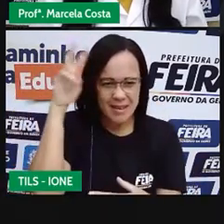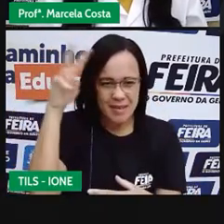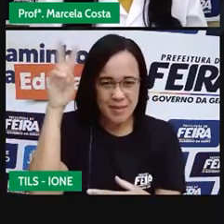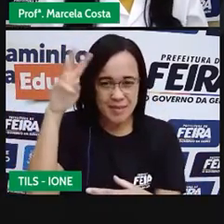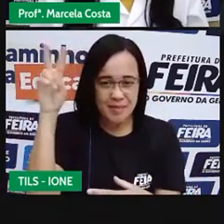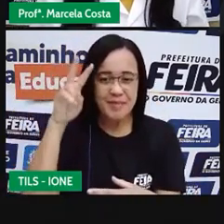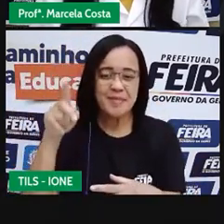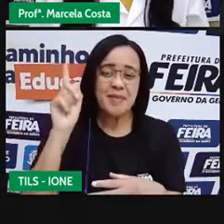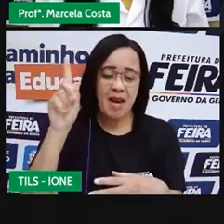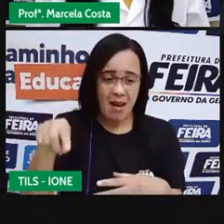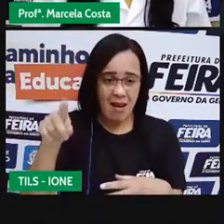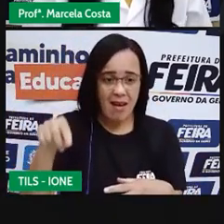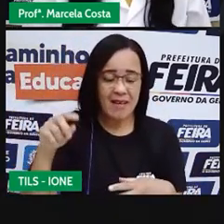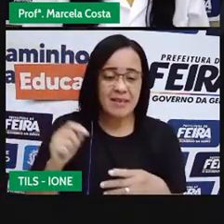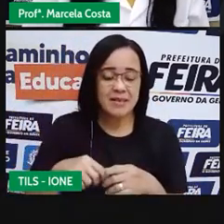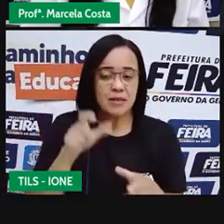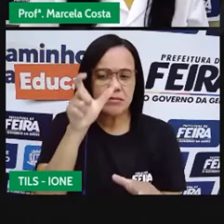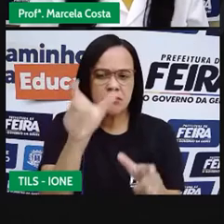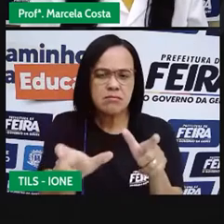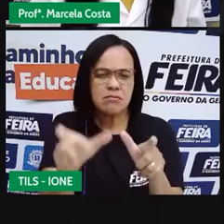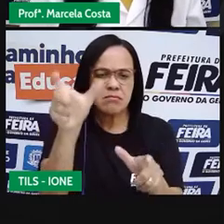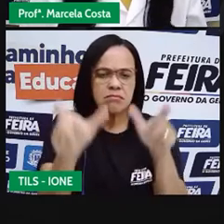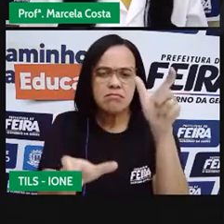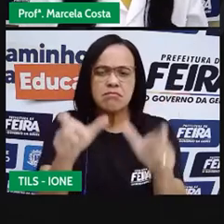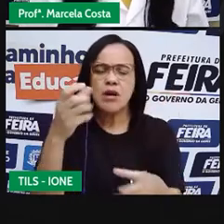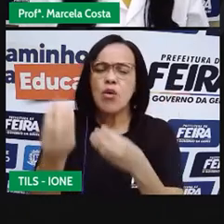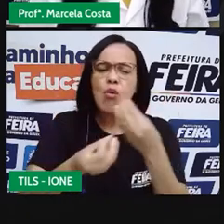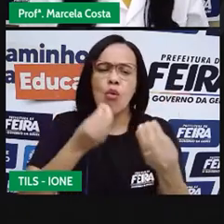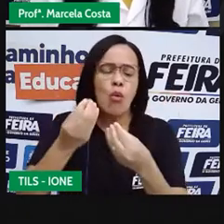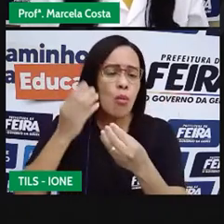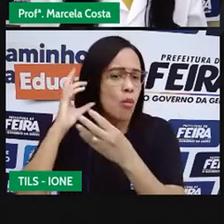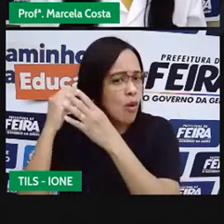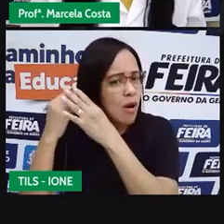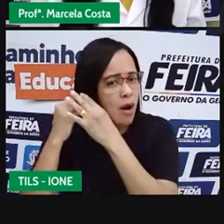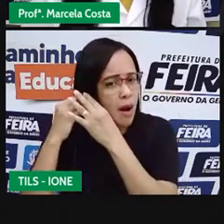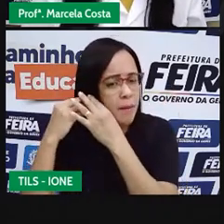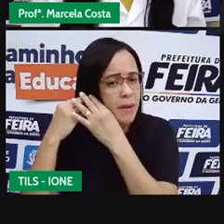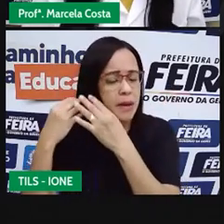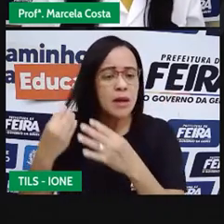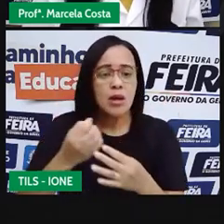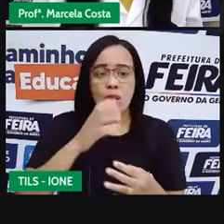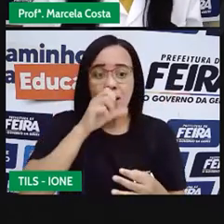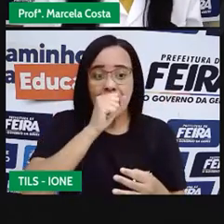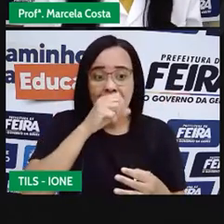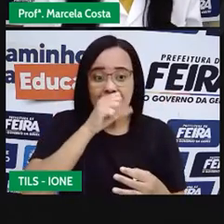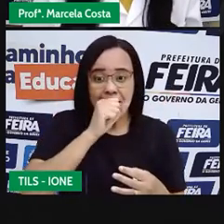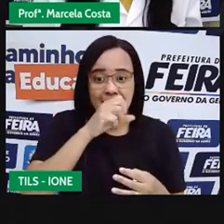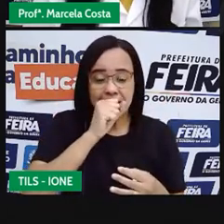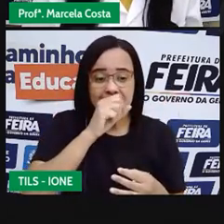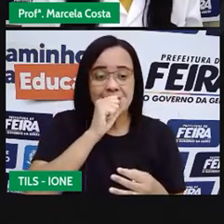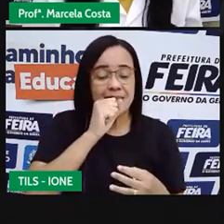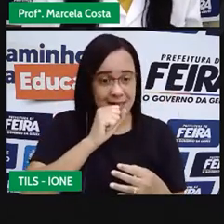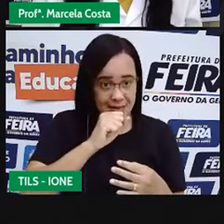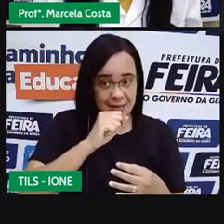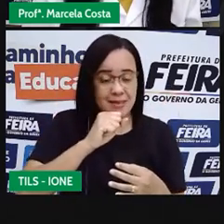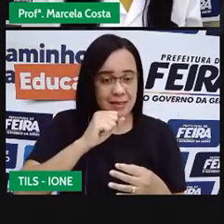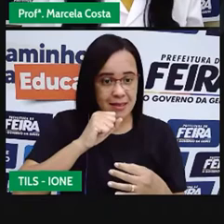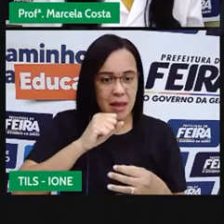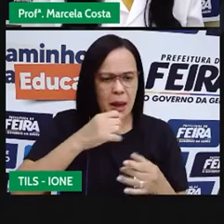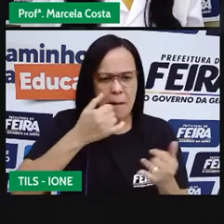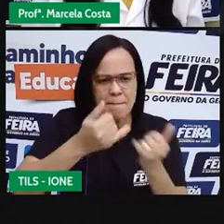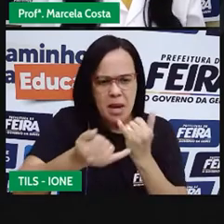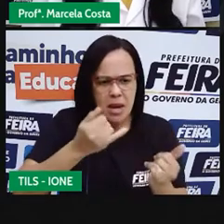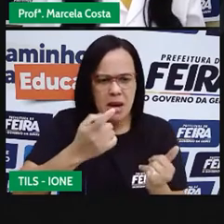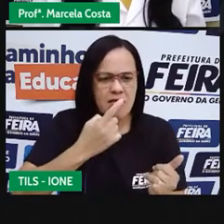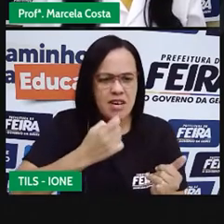sereia. Observamos que o cabelo dela é um cabelo buz, um tom avermelhado.